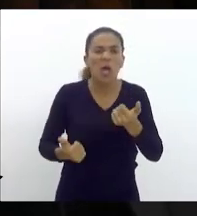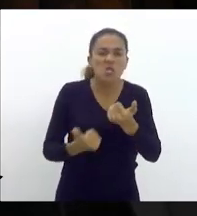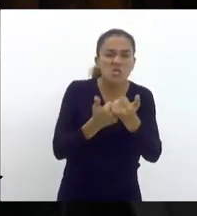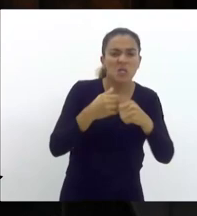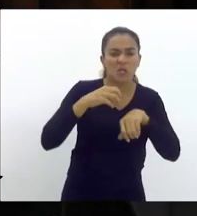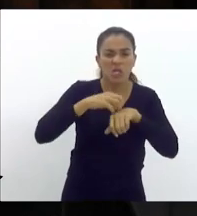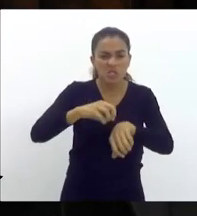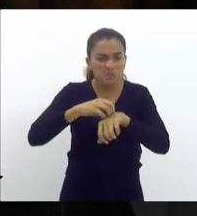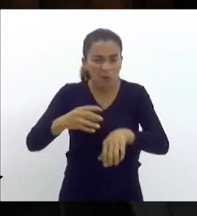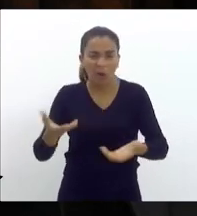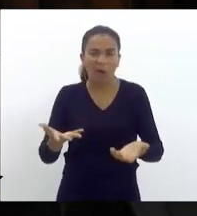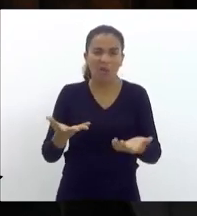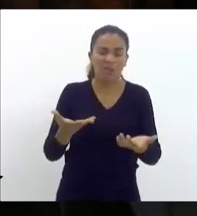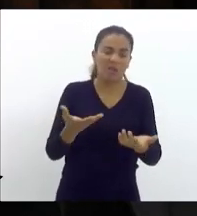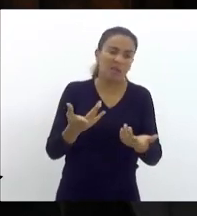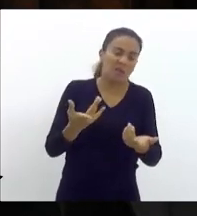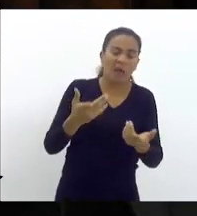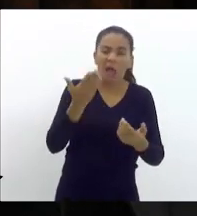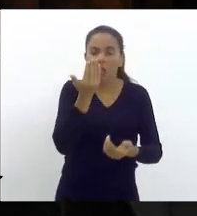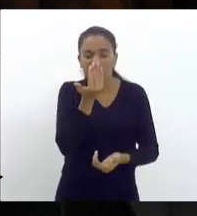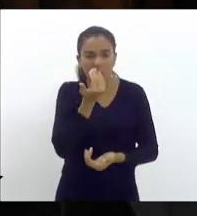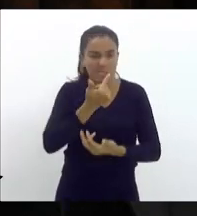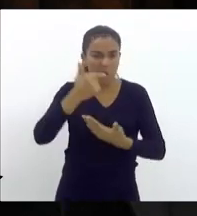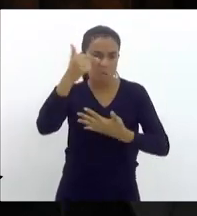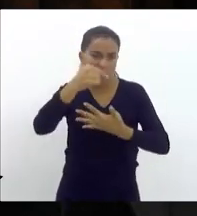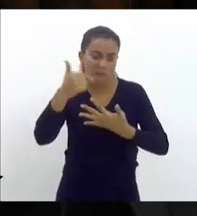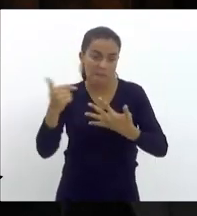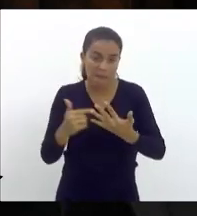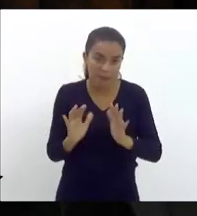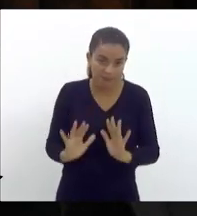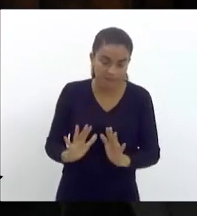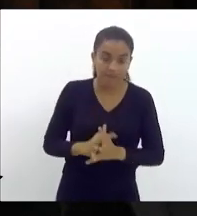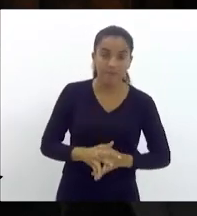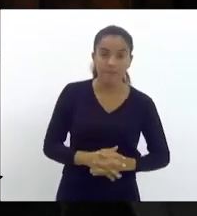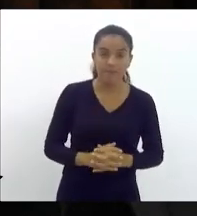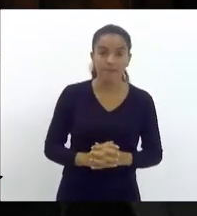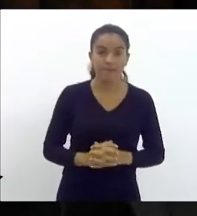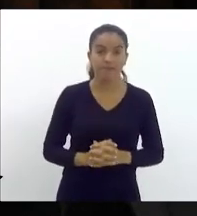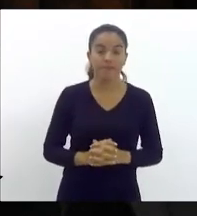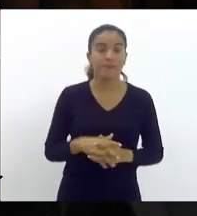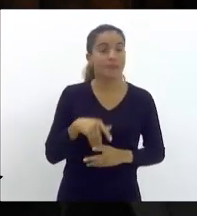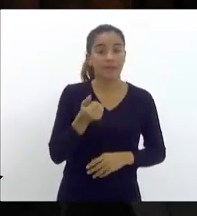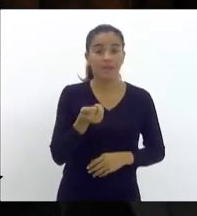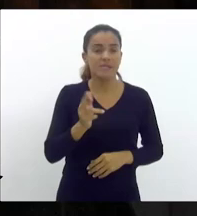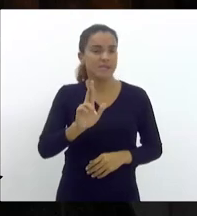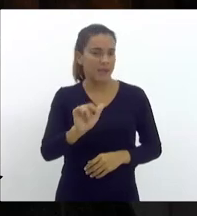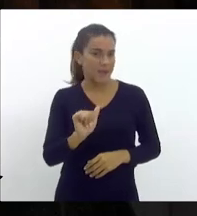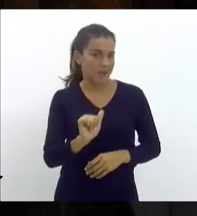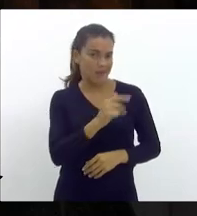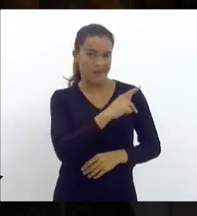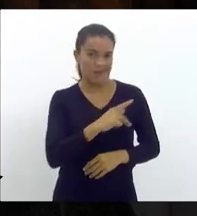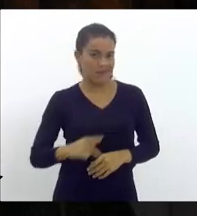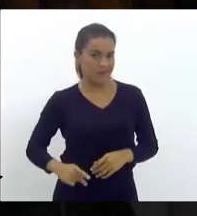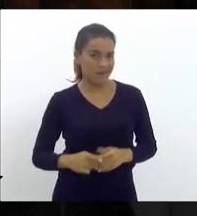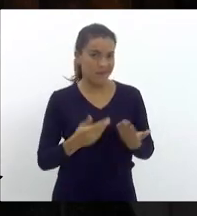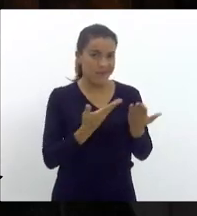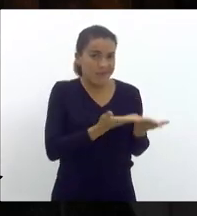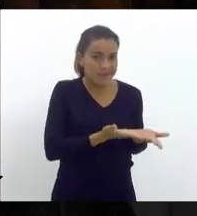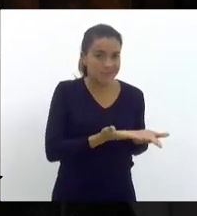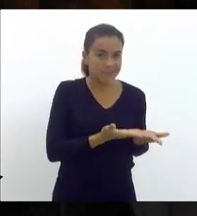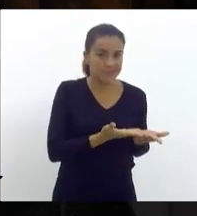transporte, alimentação e etc. Senhora presidente, isto